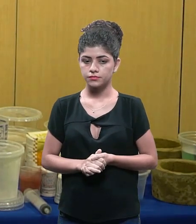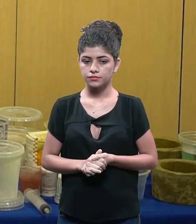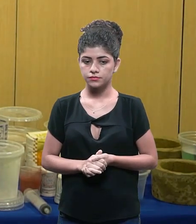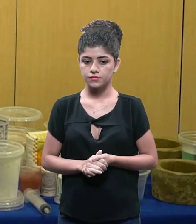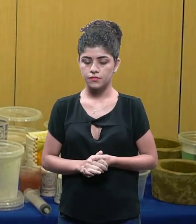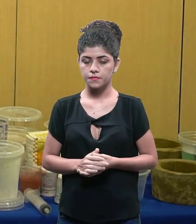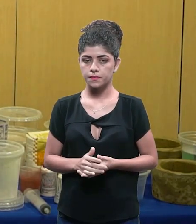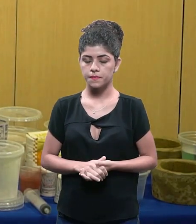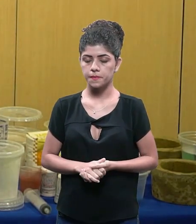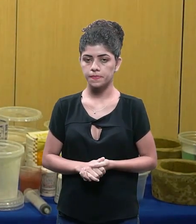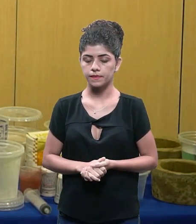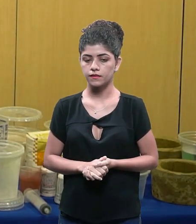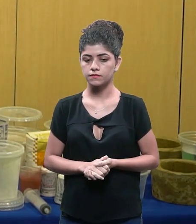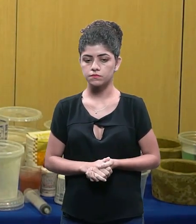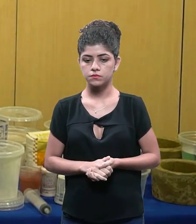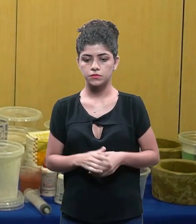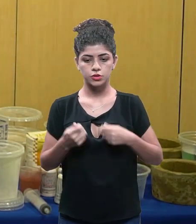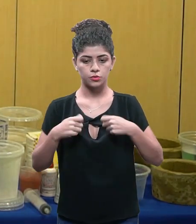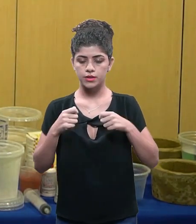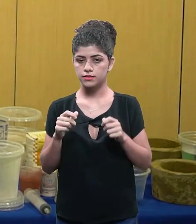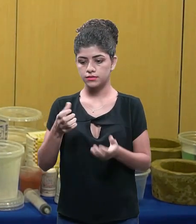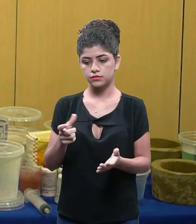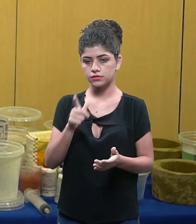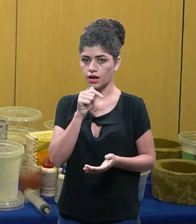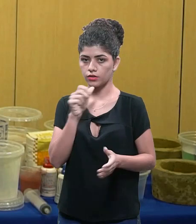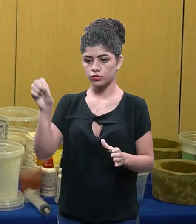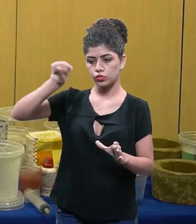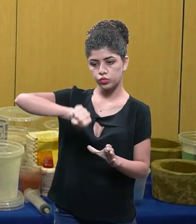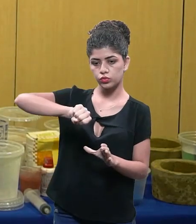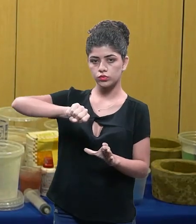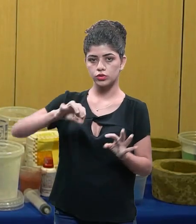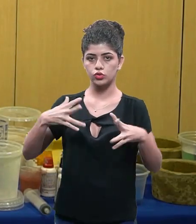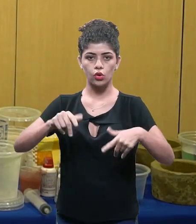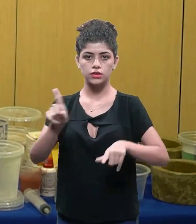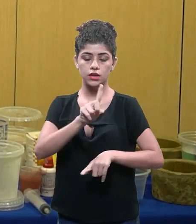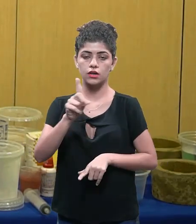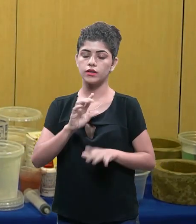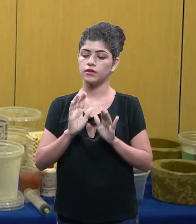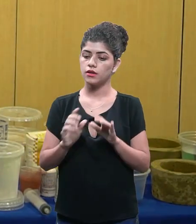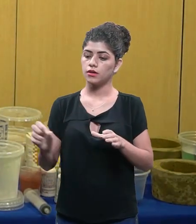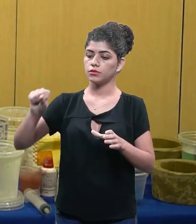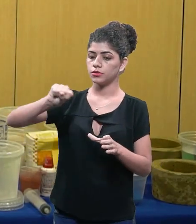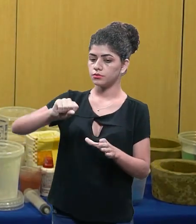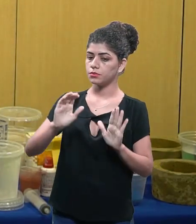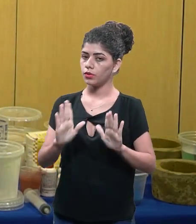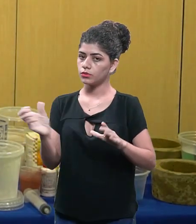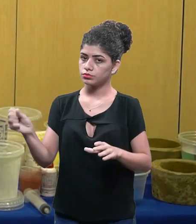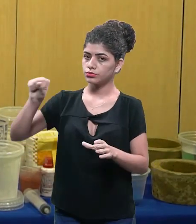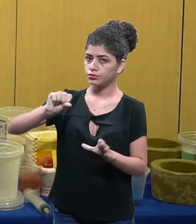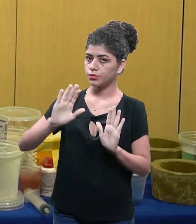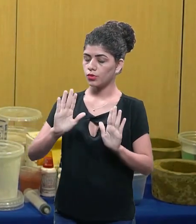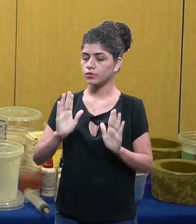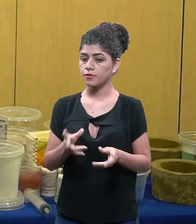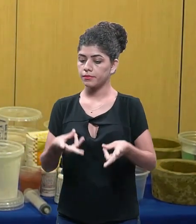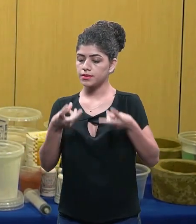ela já vai liberar água para o cimento certo então eu não coloco toda a água de uma vez só eu vou sentir como é que essa